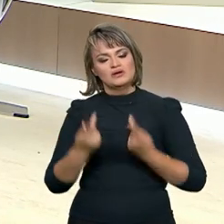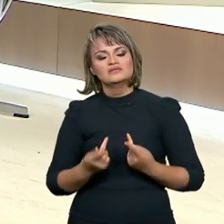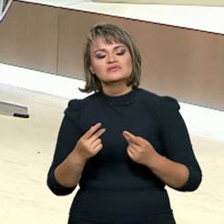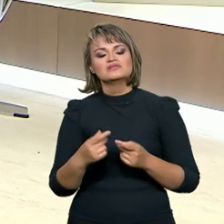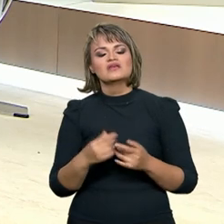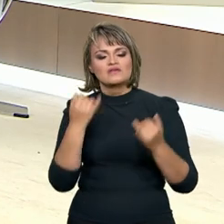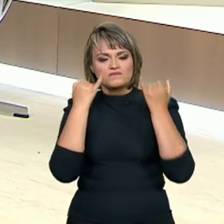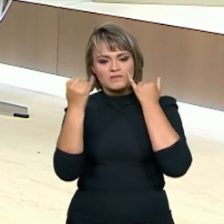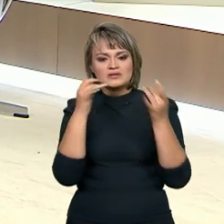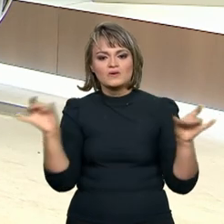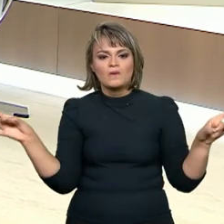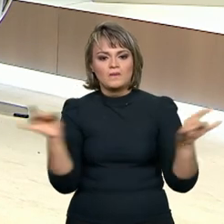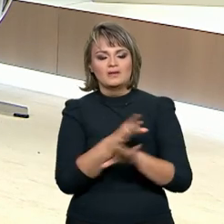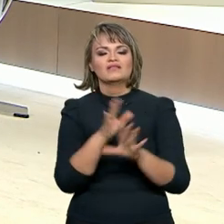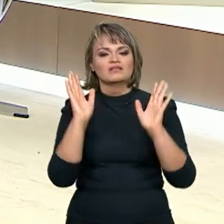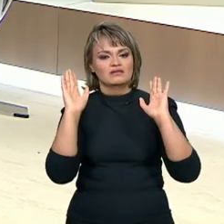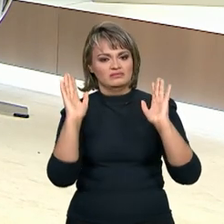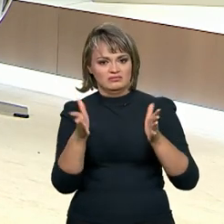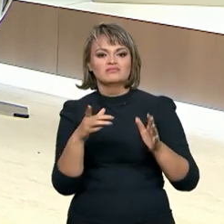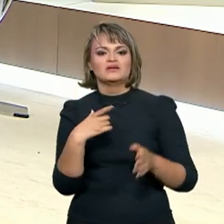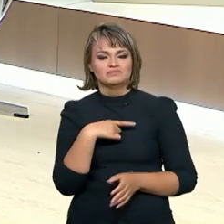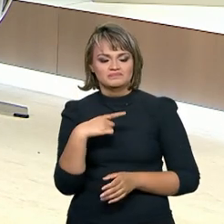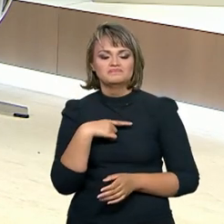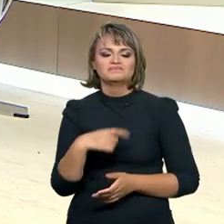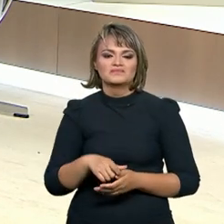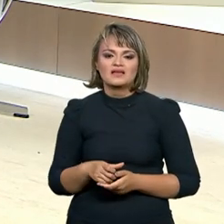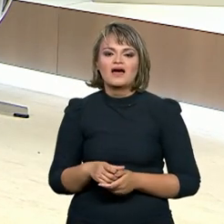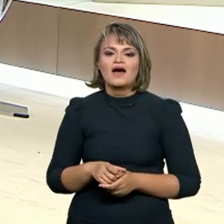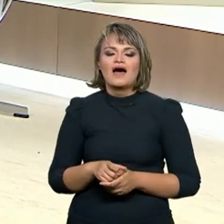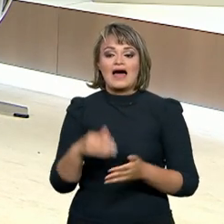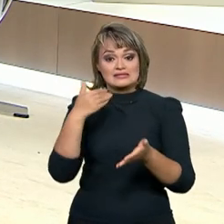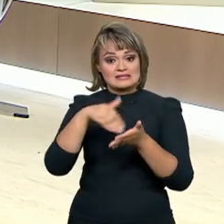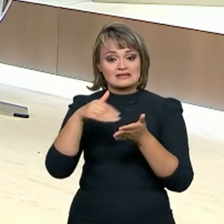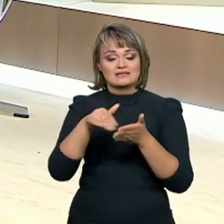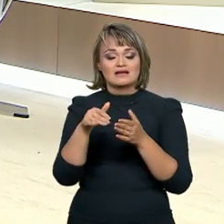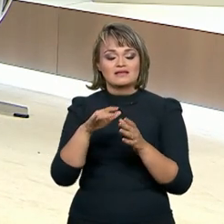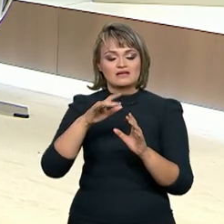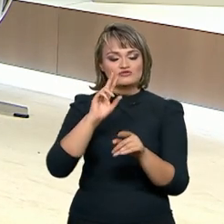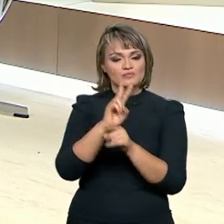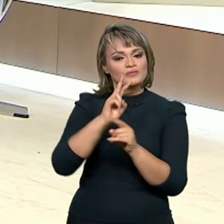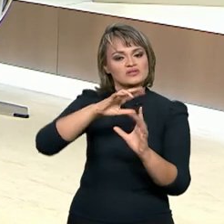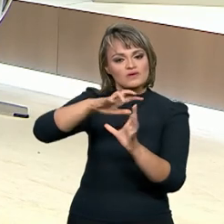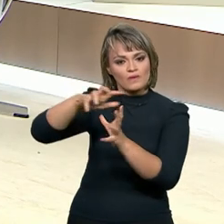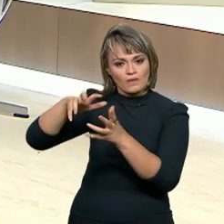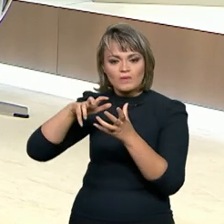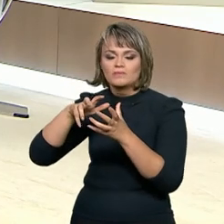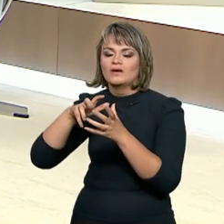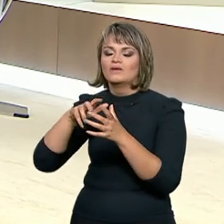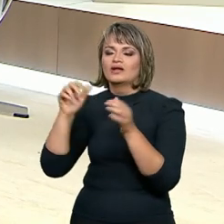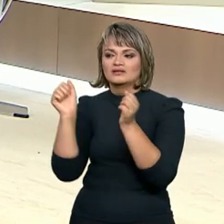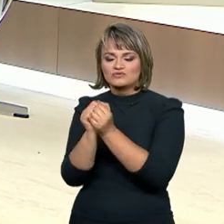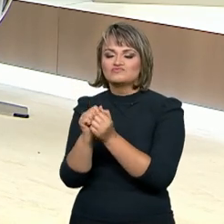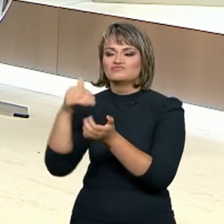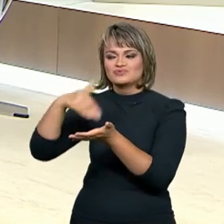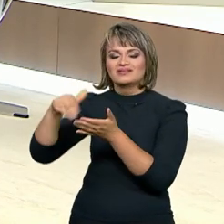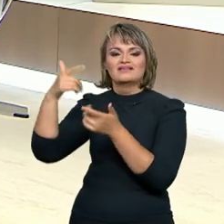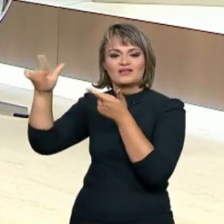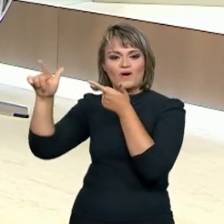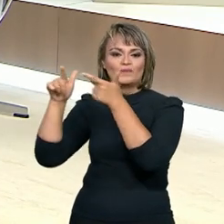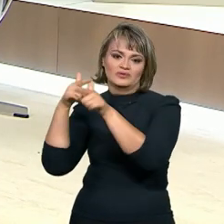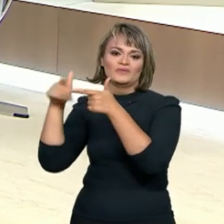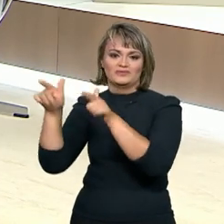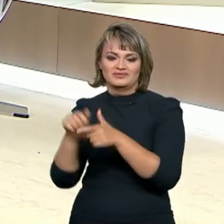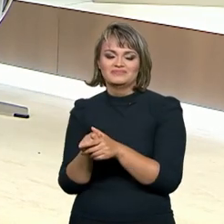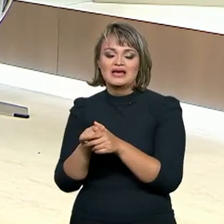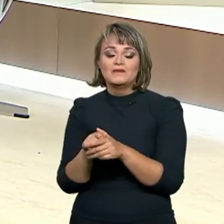todas essas informações. A Secretaria Nacional de Proteção Global, ela é transversal a outras secretarias. Então, nós temos também no